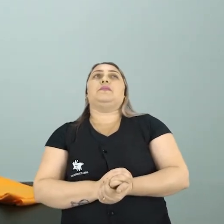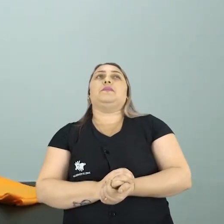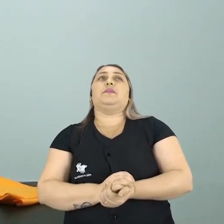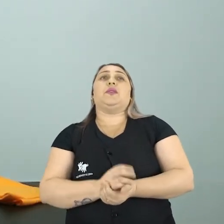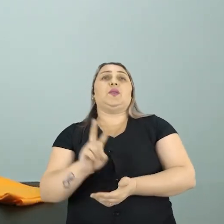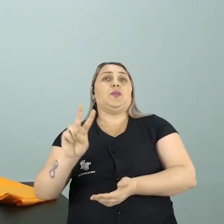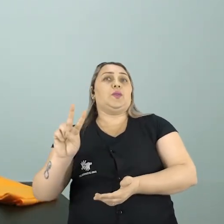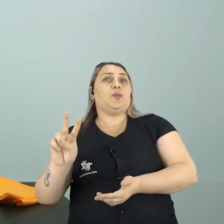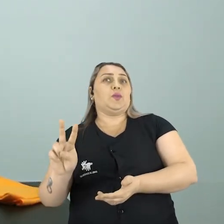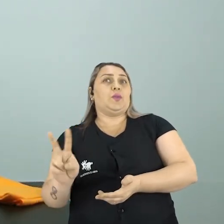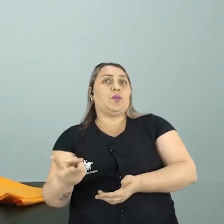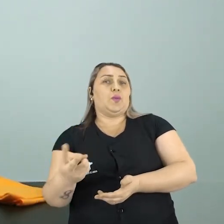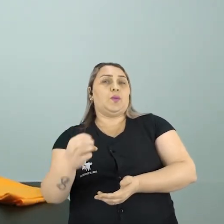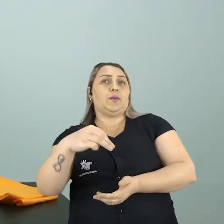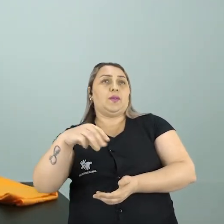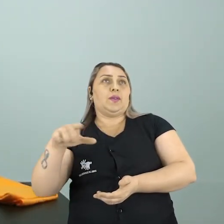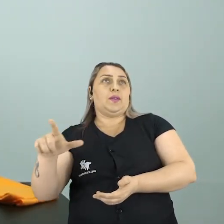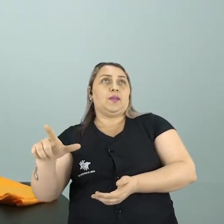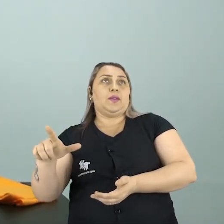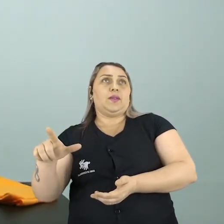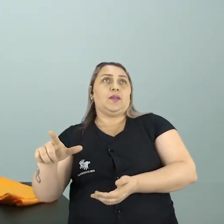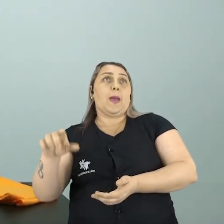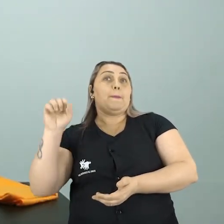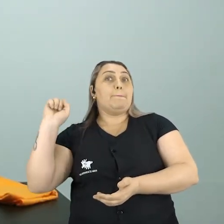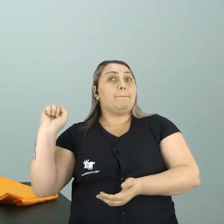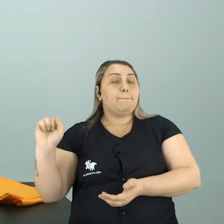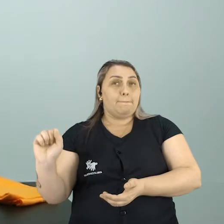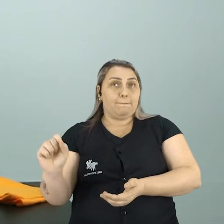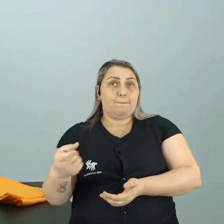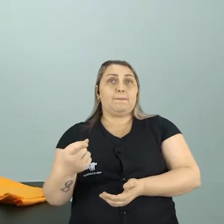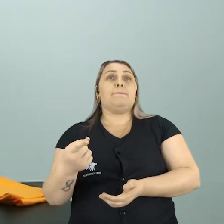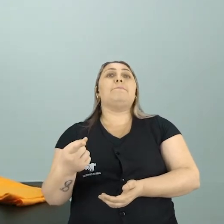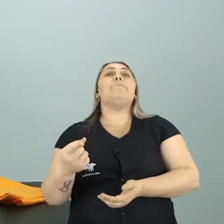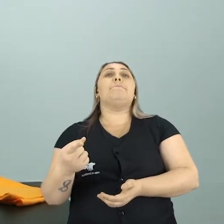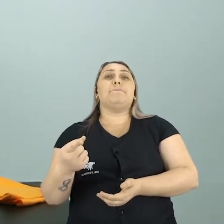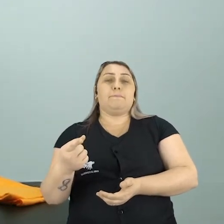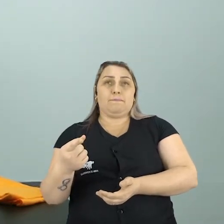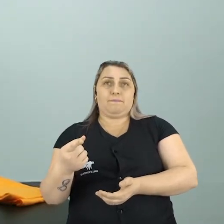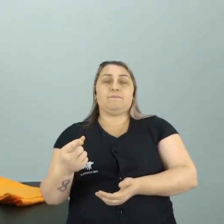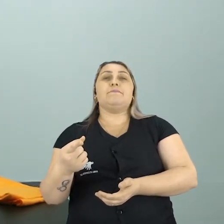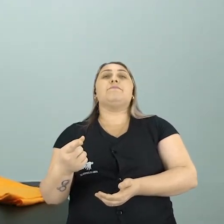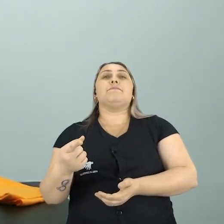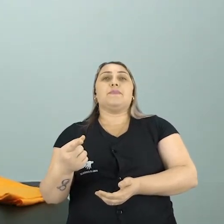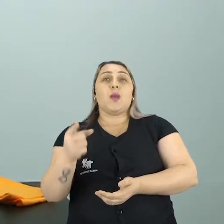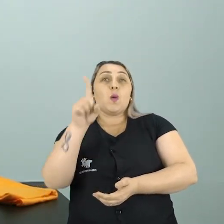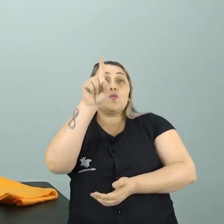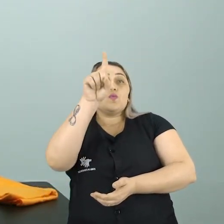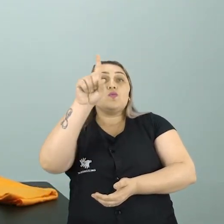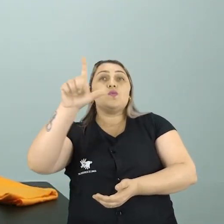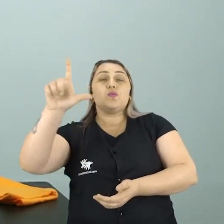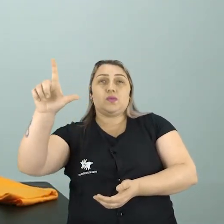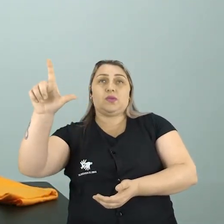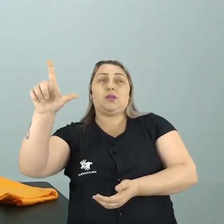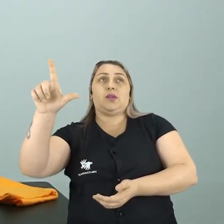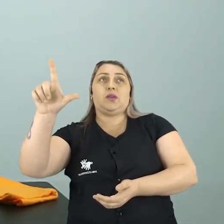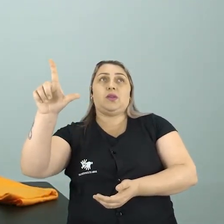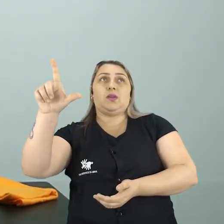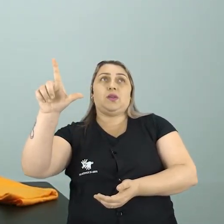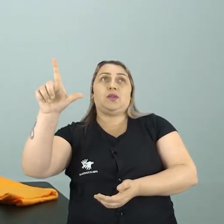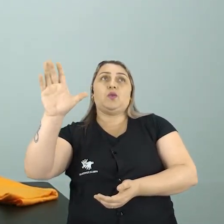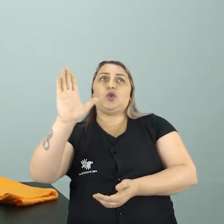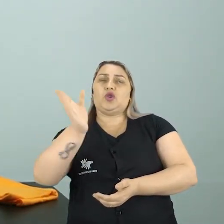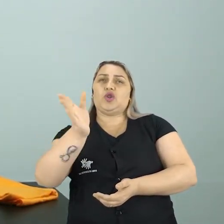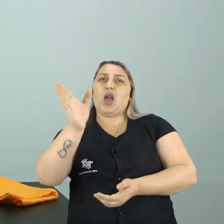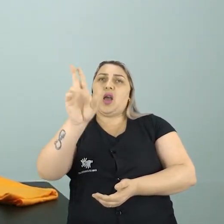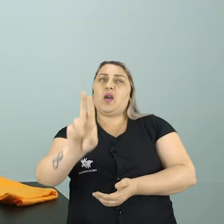2.000 ml Então eu tenho quanto? 1.000 ml Que equivale a 1 litro Então 1 litro